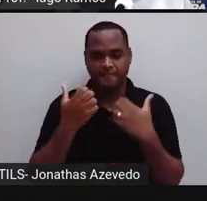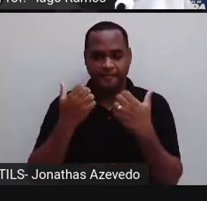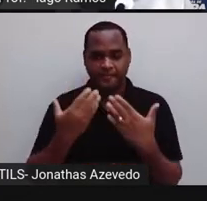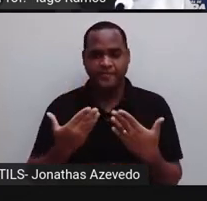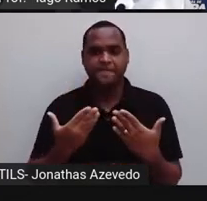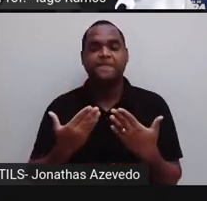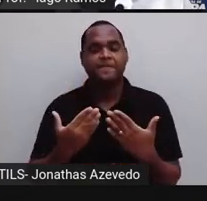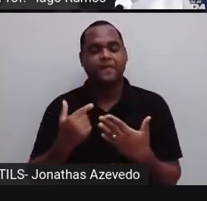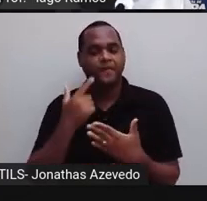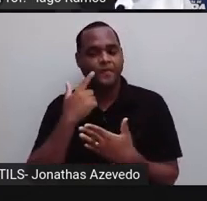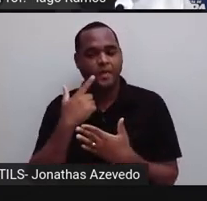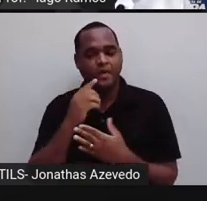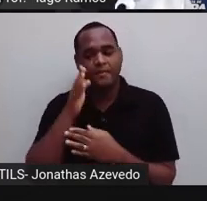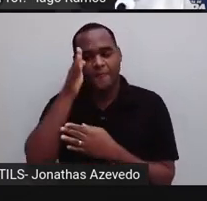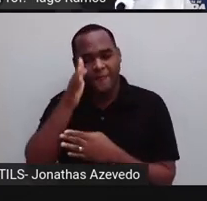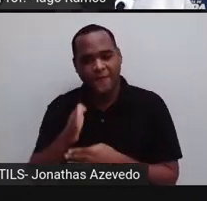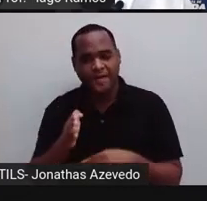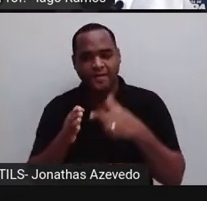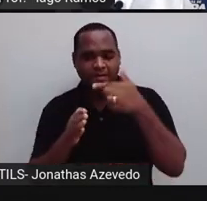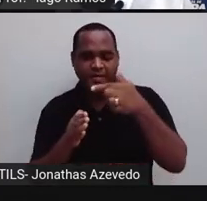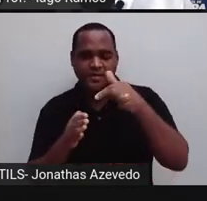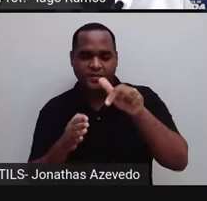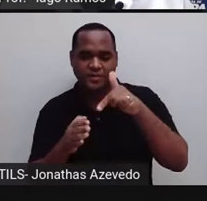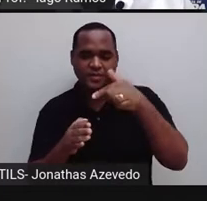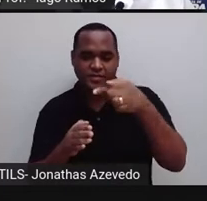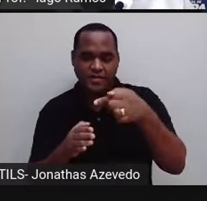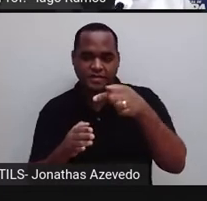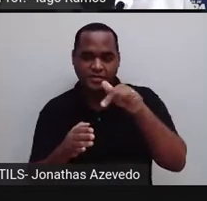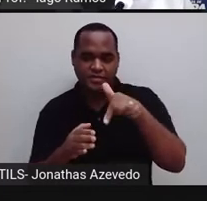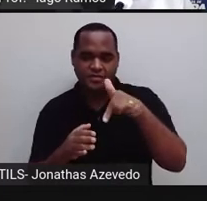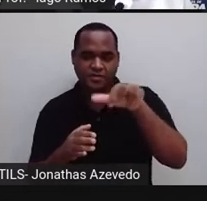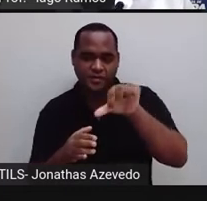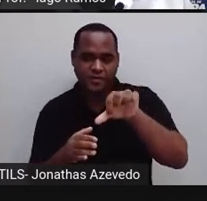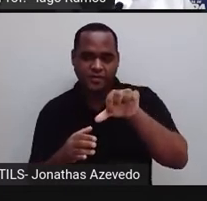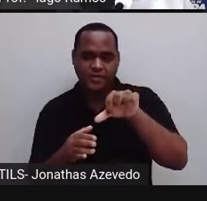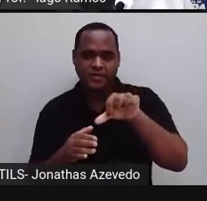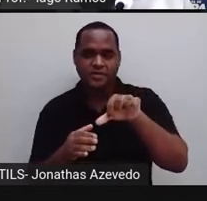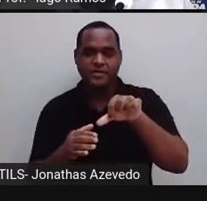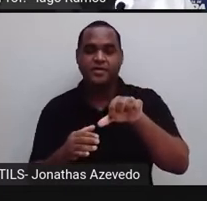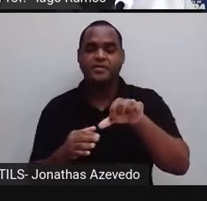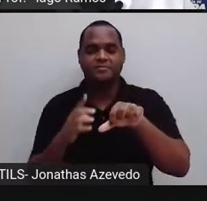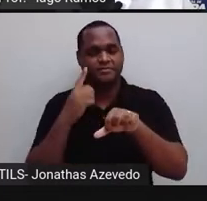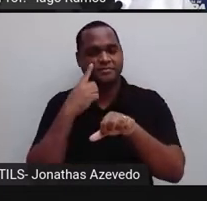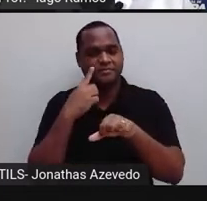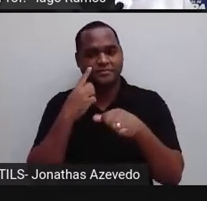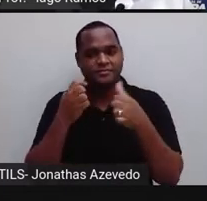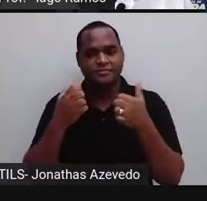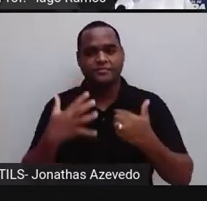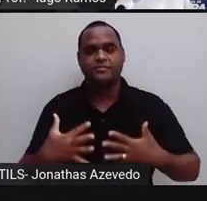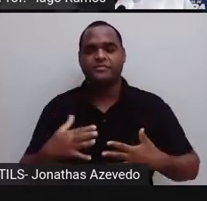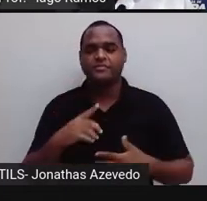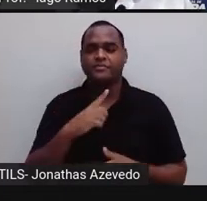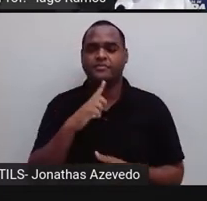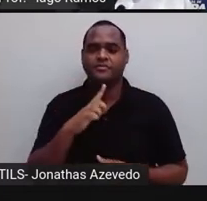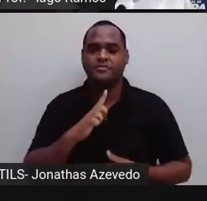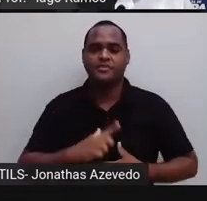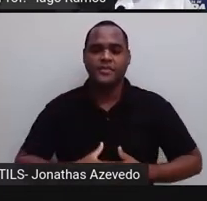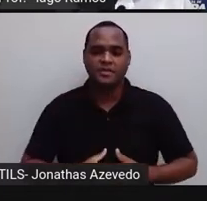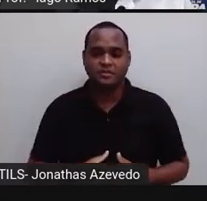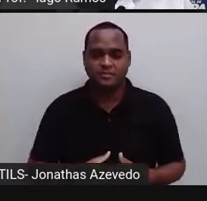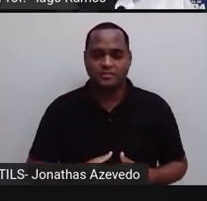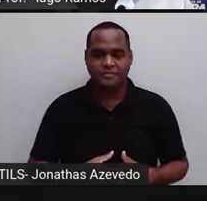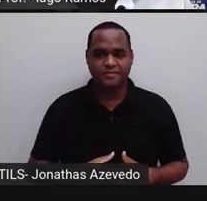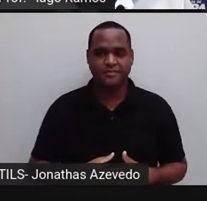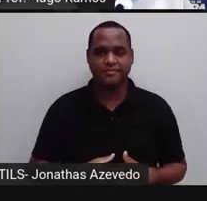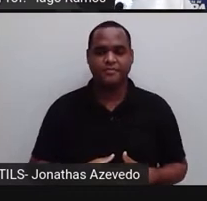fatoração, tá? Como você é um estudante aí do oitavo ano, bem possível que você já tenha a